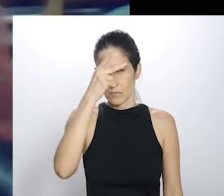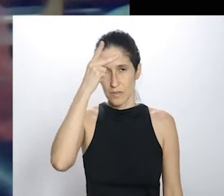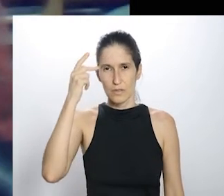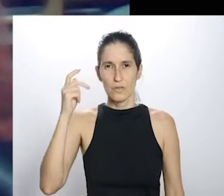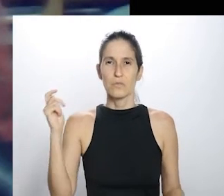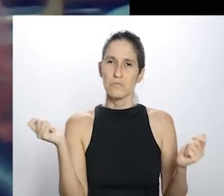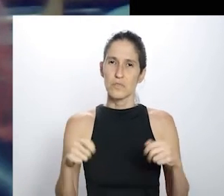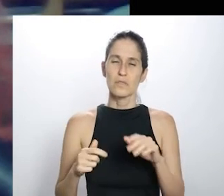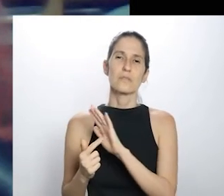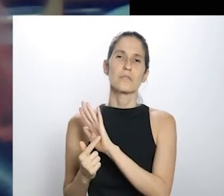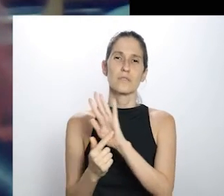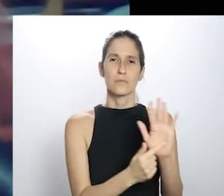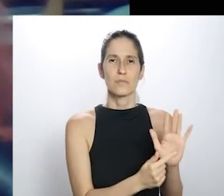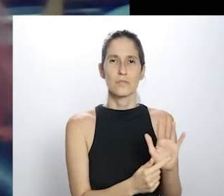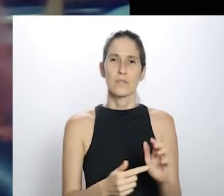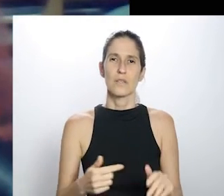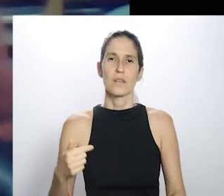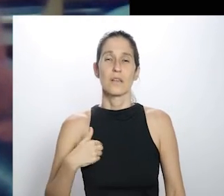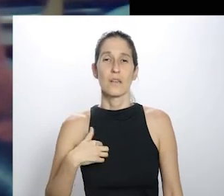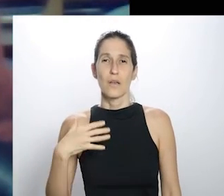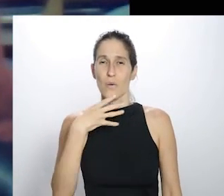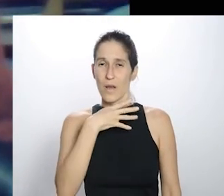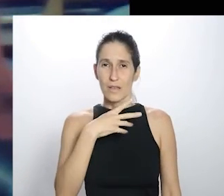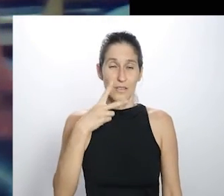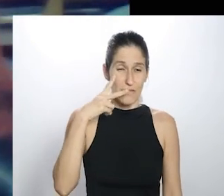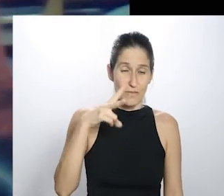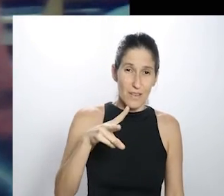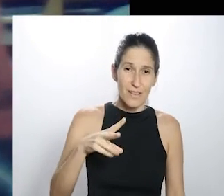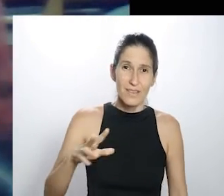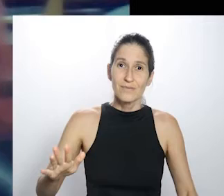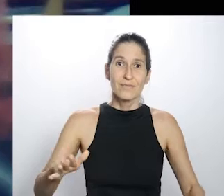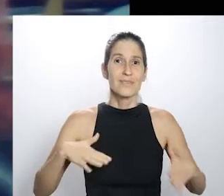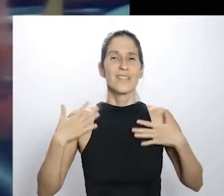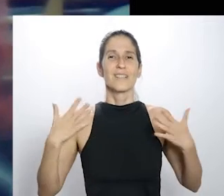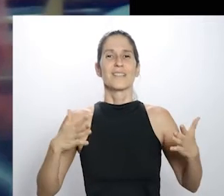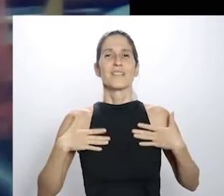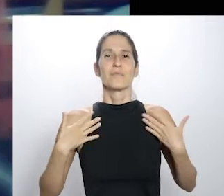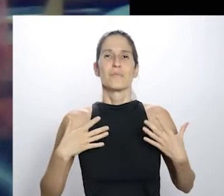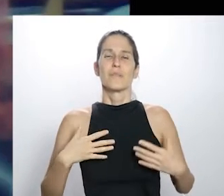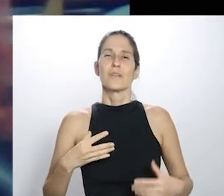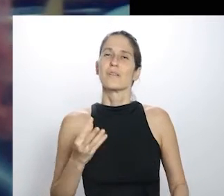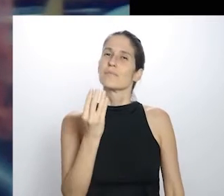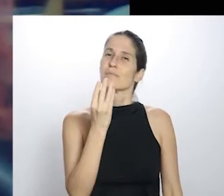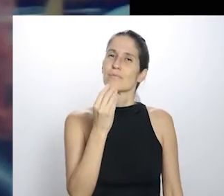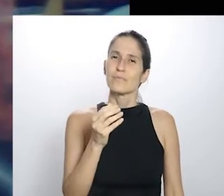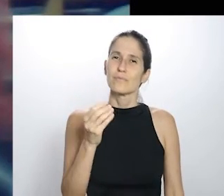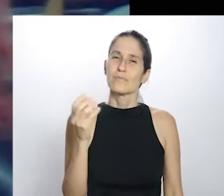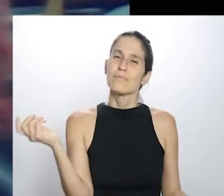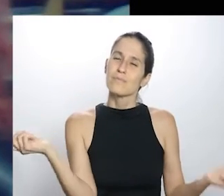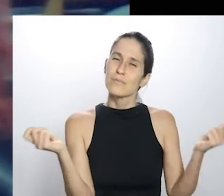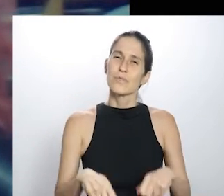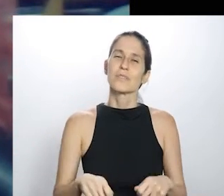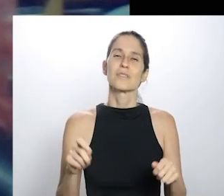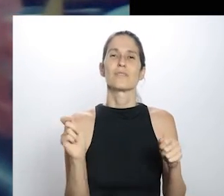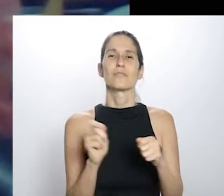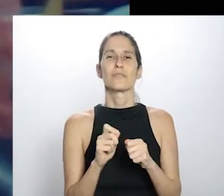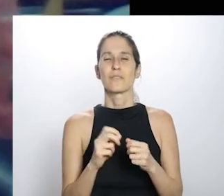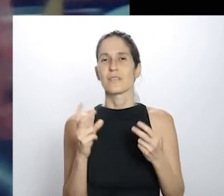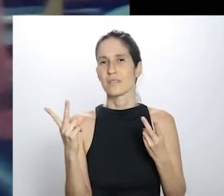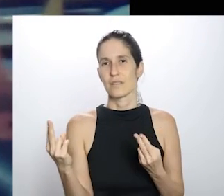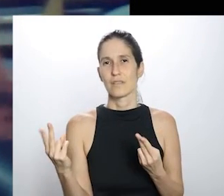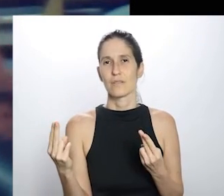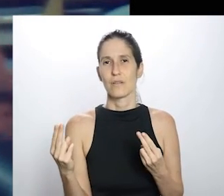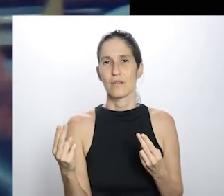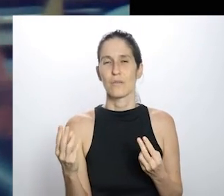estar público, porque eu acho que é uma possibilidade da gente também se animar e ver que é possível a gente fazer coisas